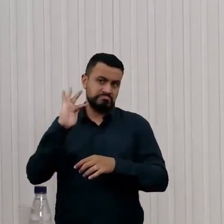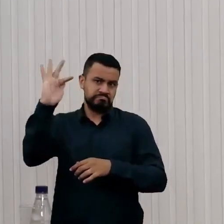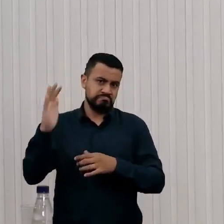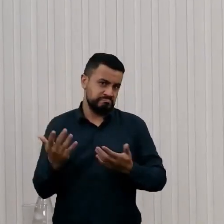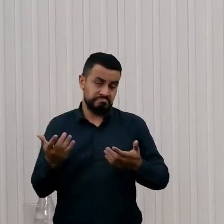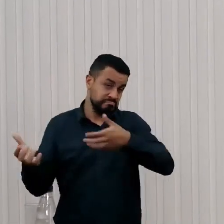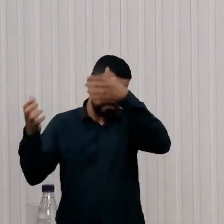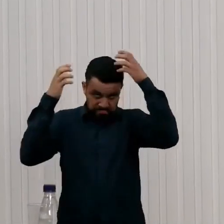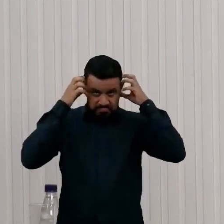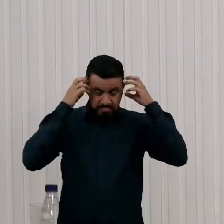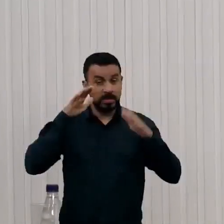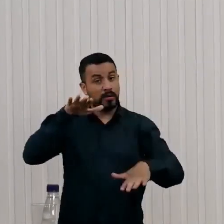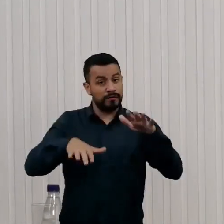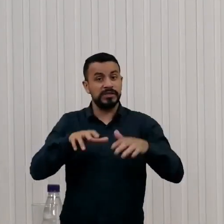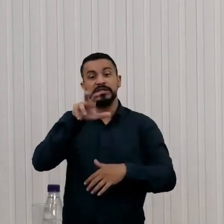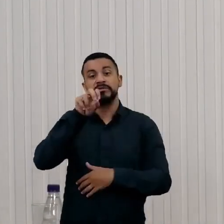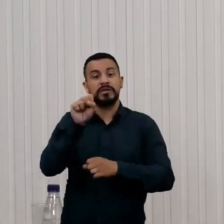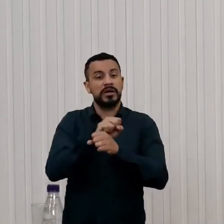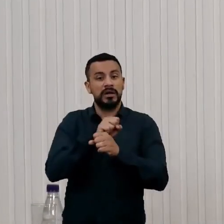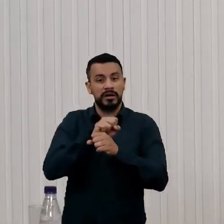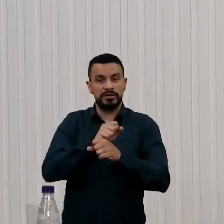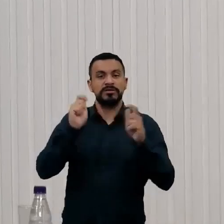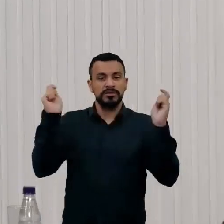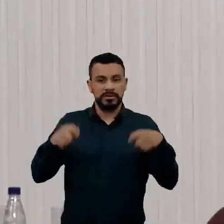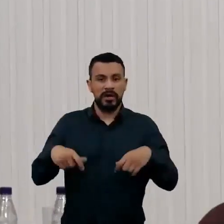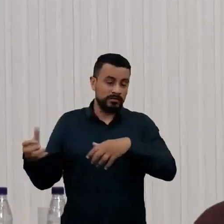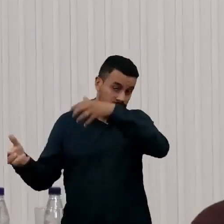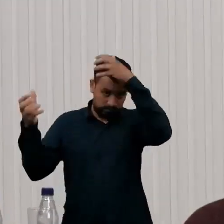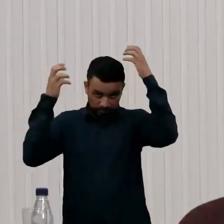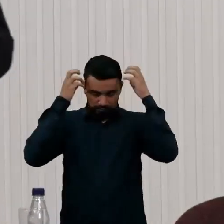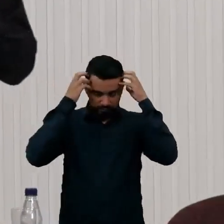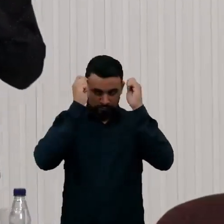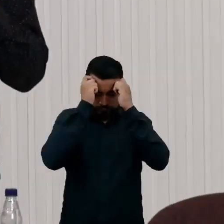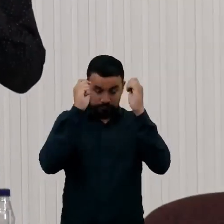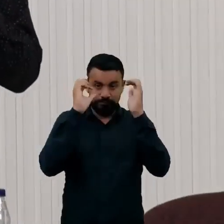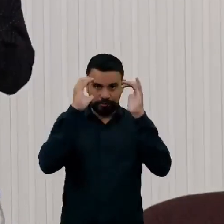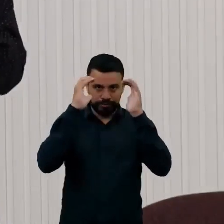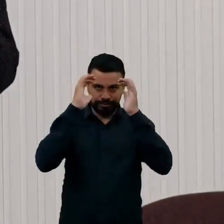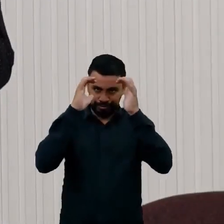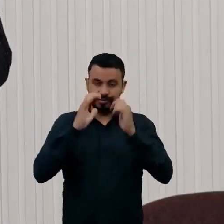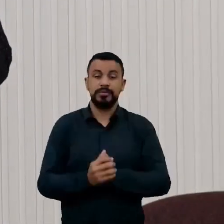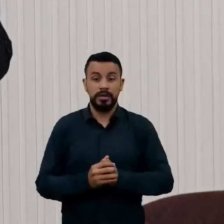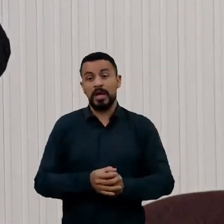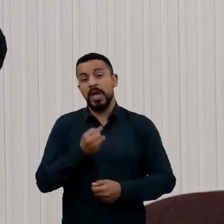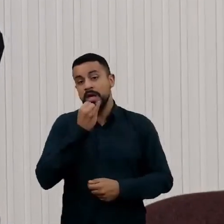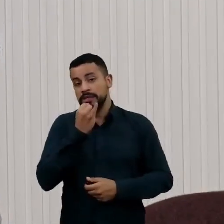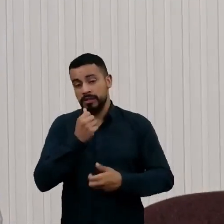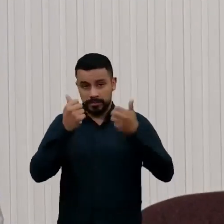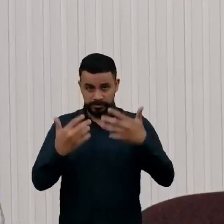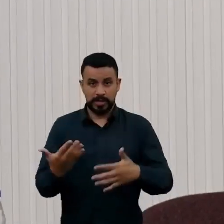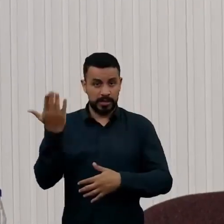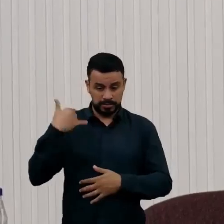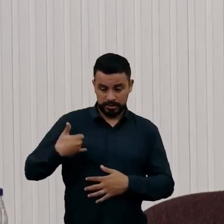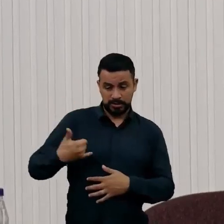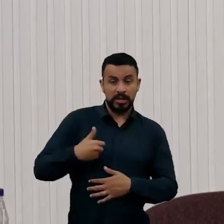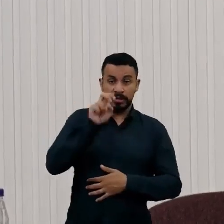anos, será possível ativar os neurônios de forma mais explícita. Eu vou te dar um exemplo. Quando eu tinha 5 anos de